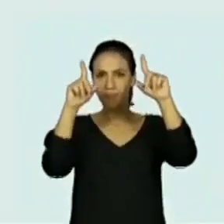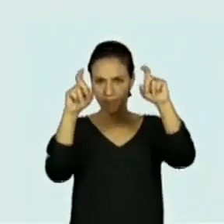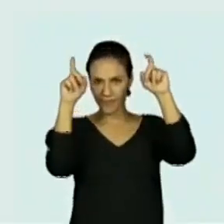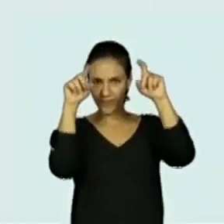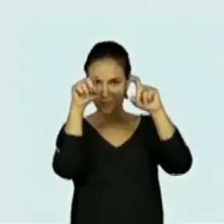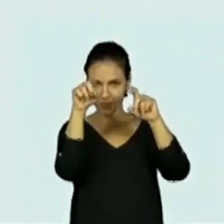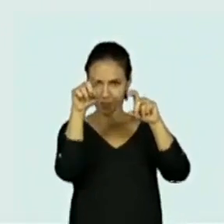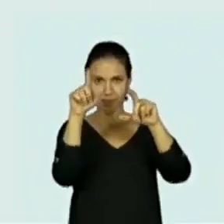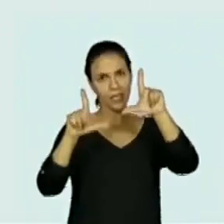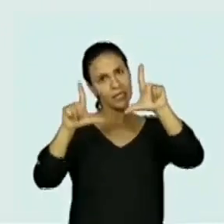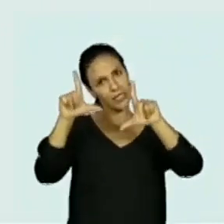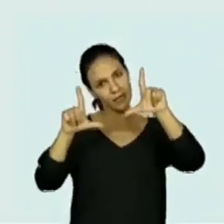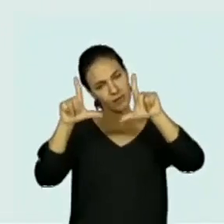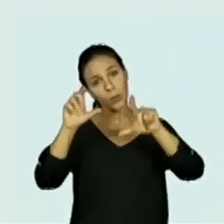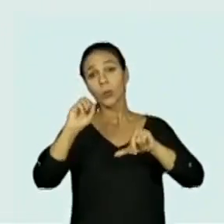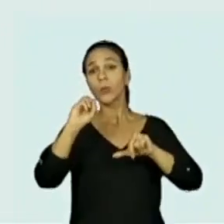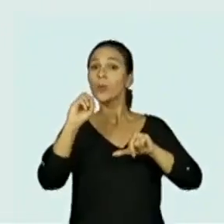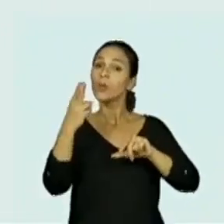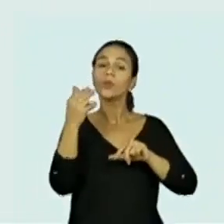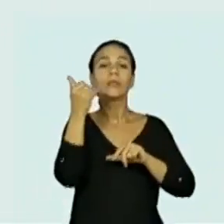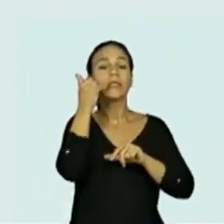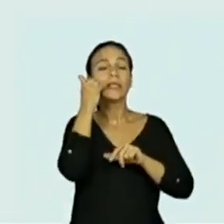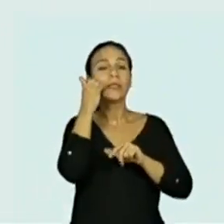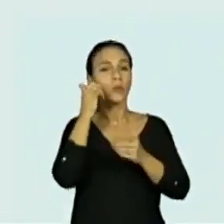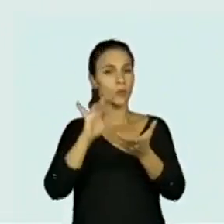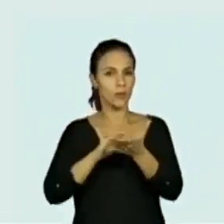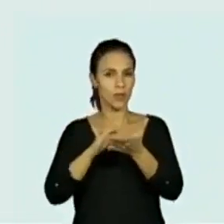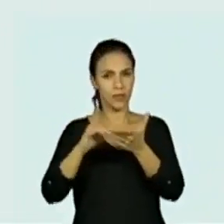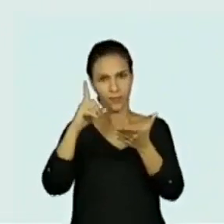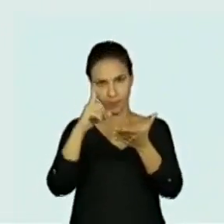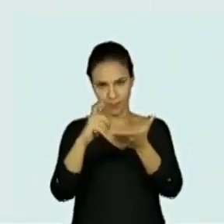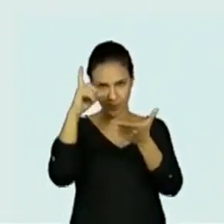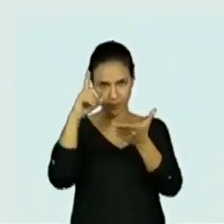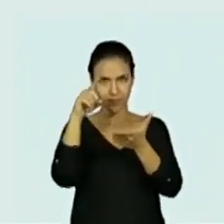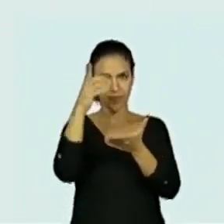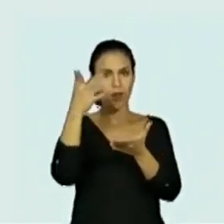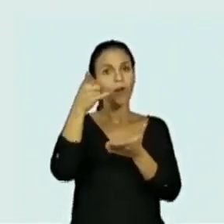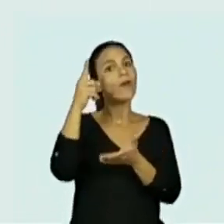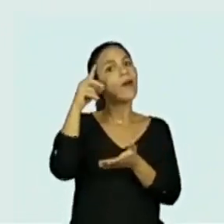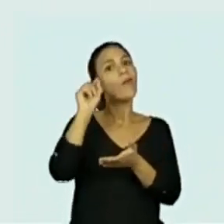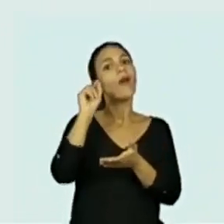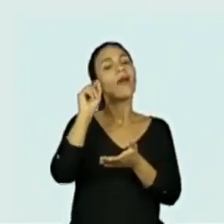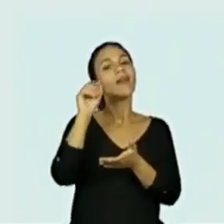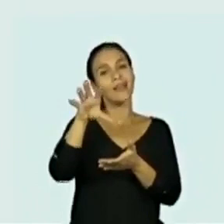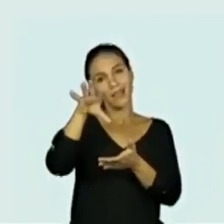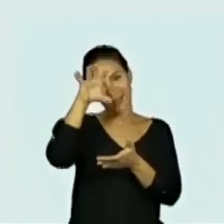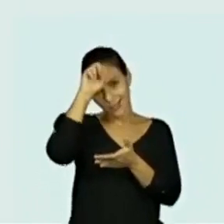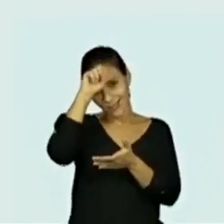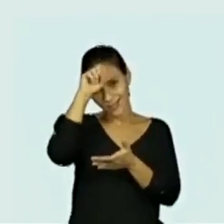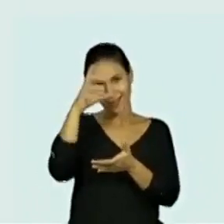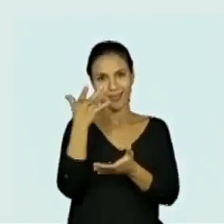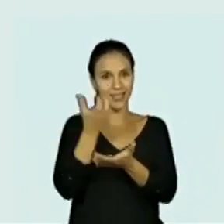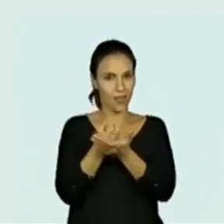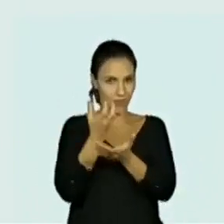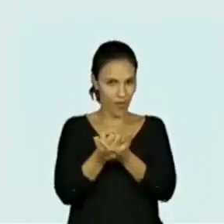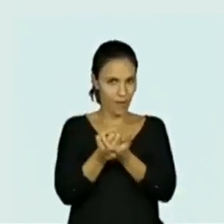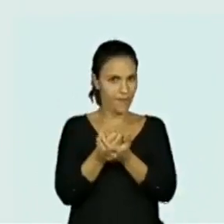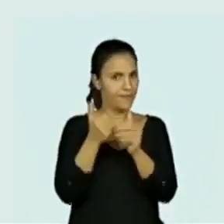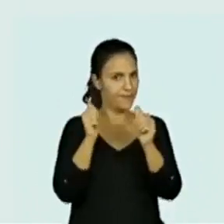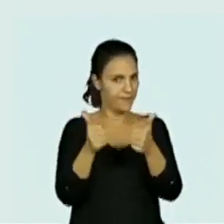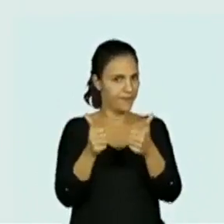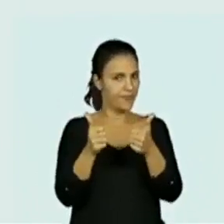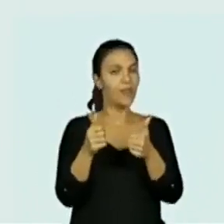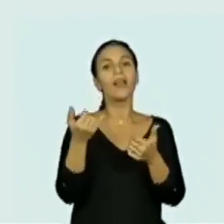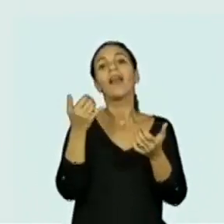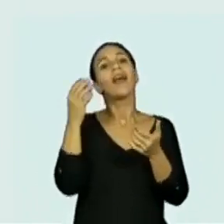E aí você tira o print. Vai fotografando, tudo bem? Vai fotografando. Eu estou aqui conversando enquanto vocês estão fazendo isso para não